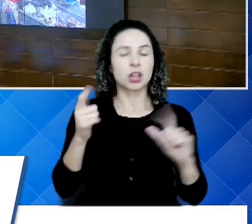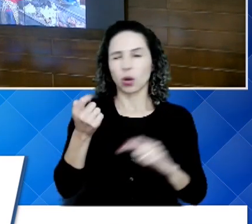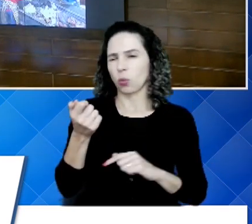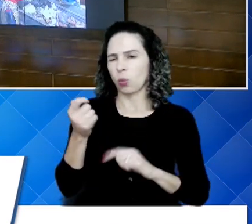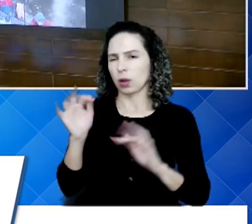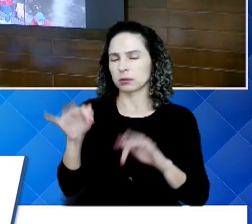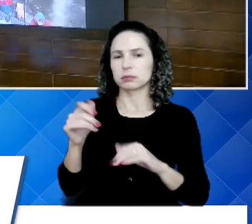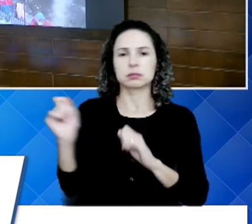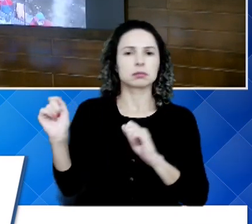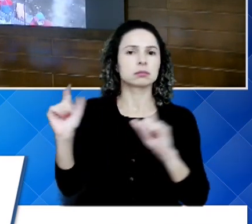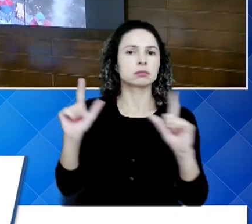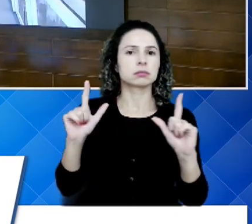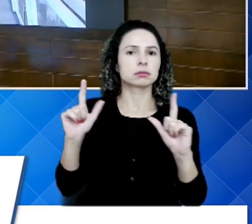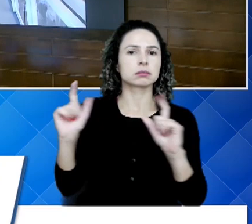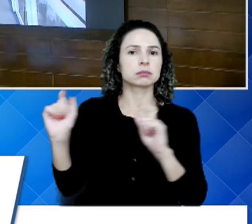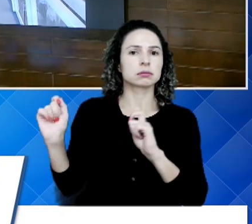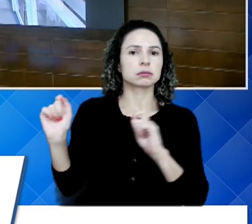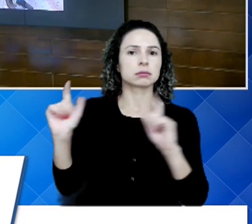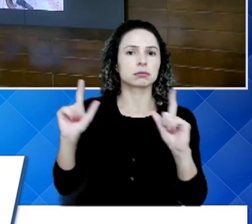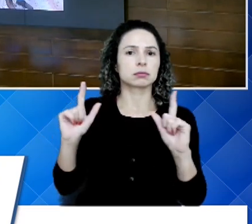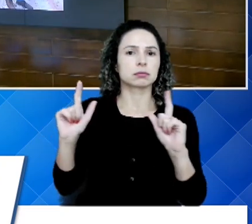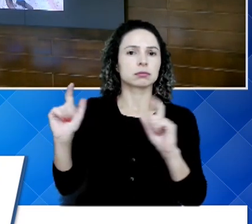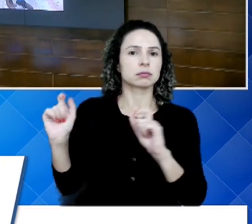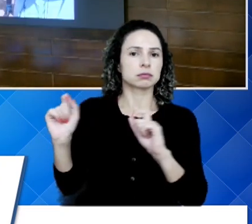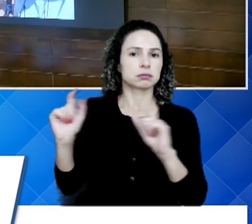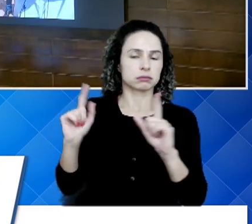presidente. Pode ir passando, queria falar de um outro tema.